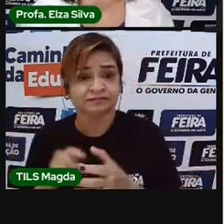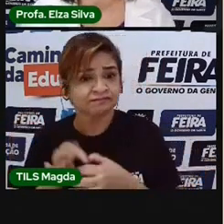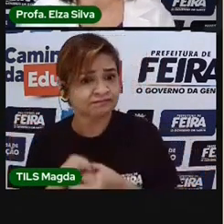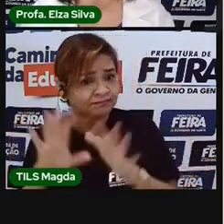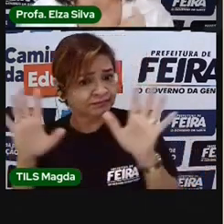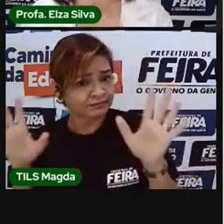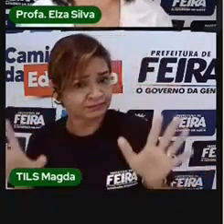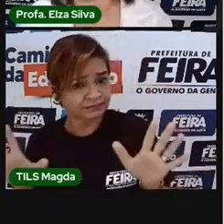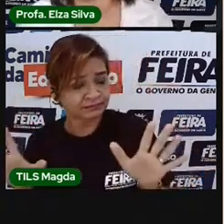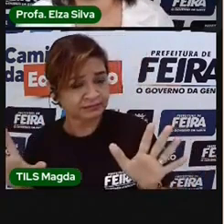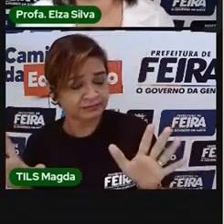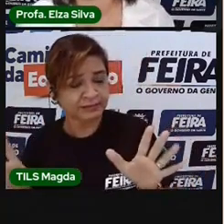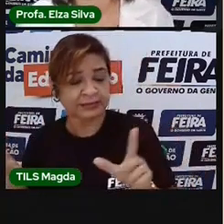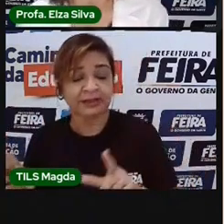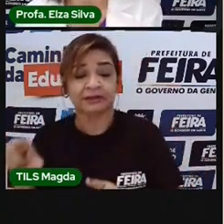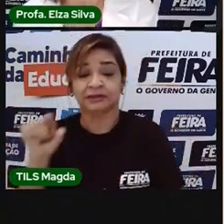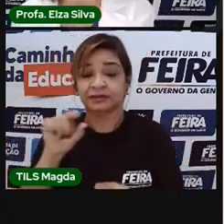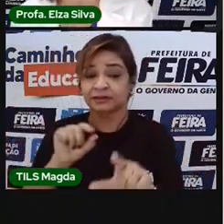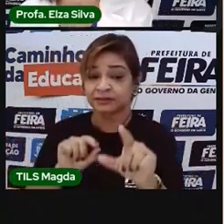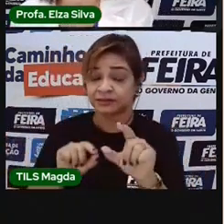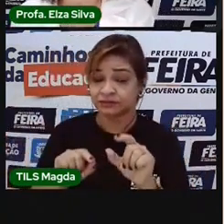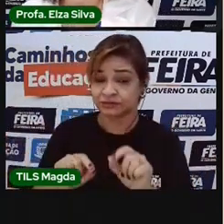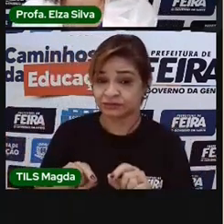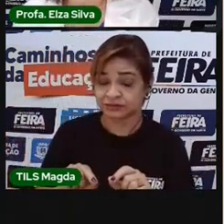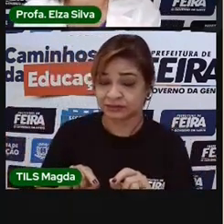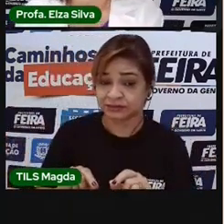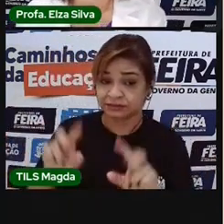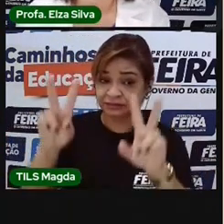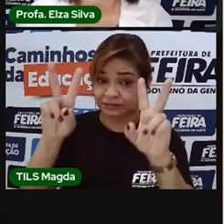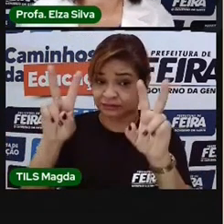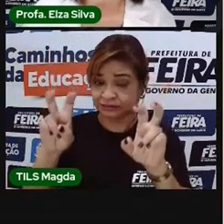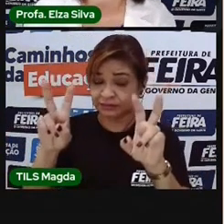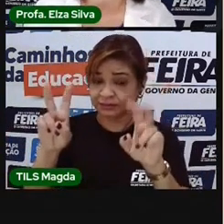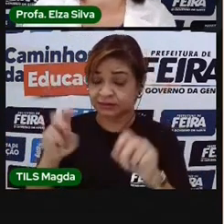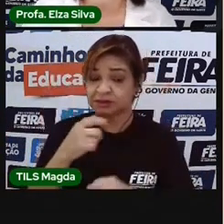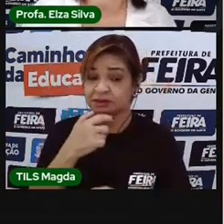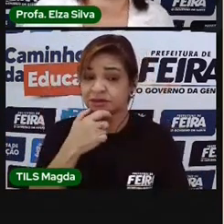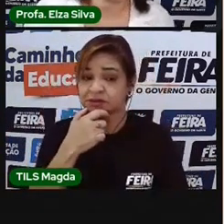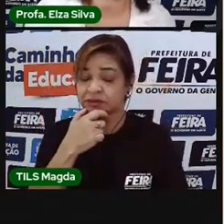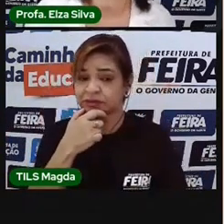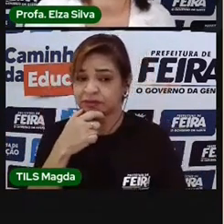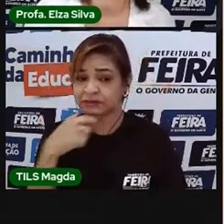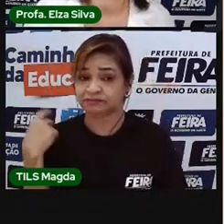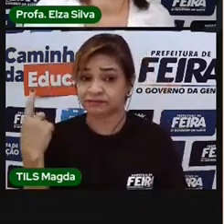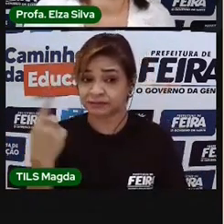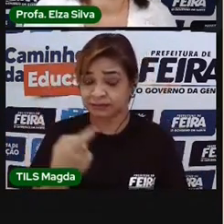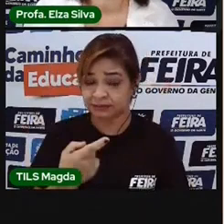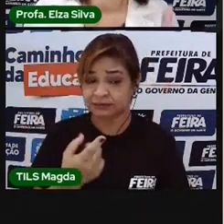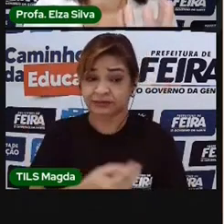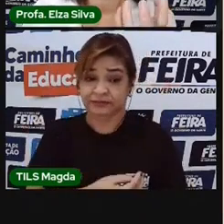para escolher dentro desse tema, o inglês, ao redor de nós,